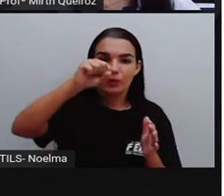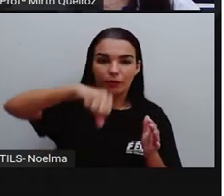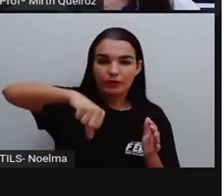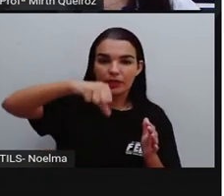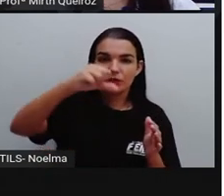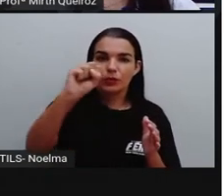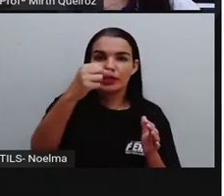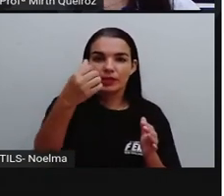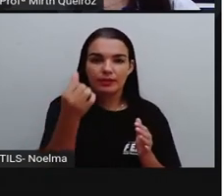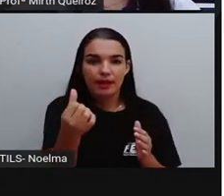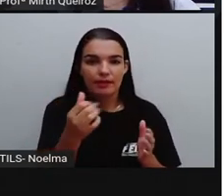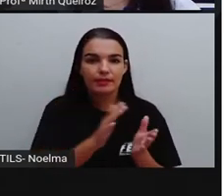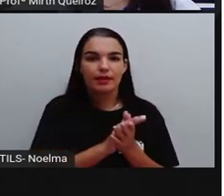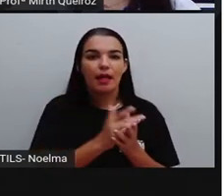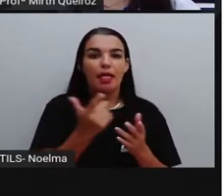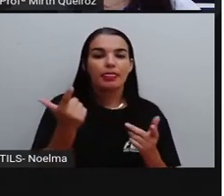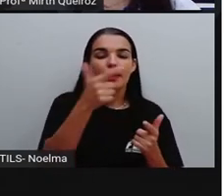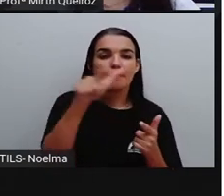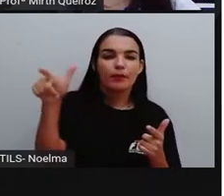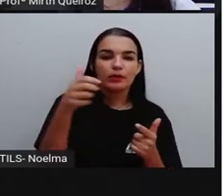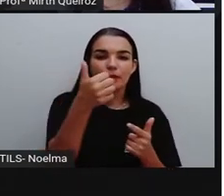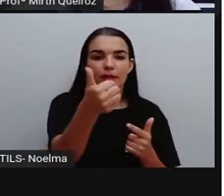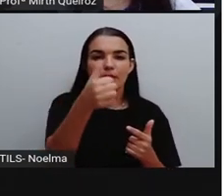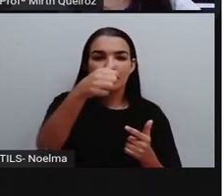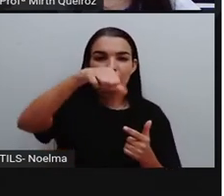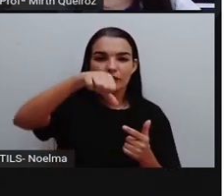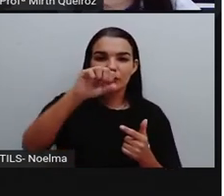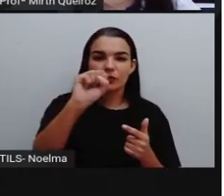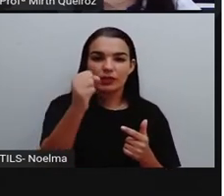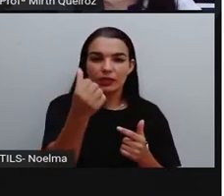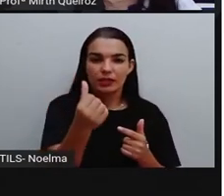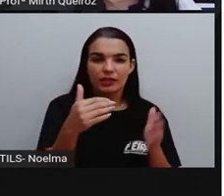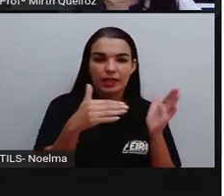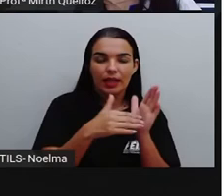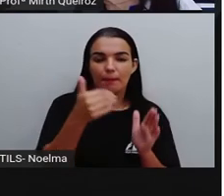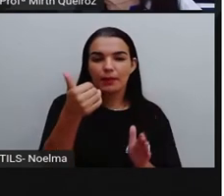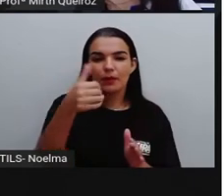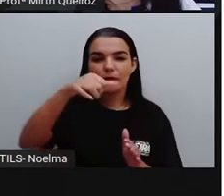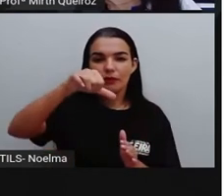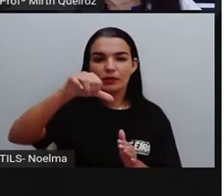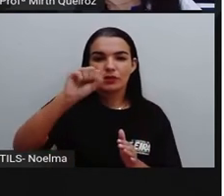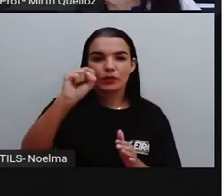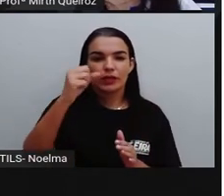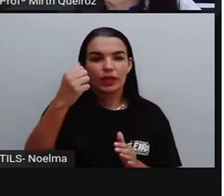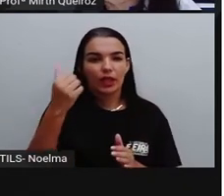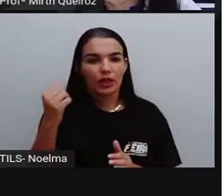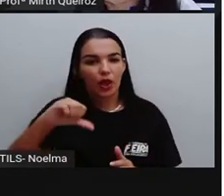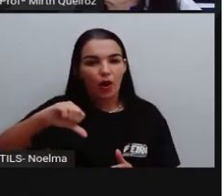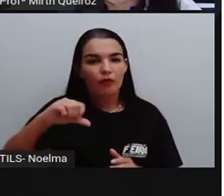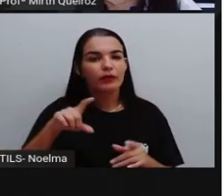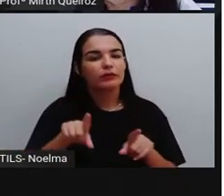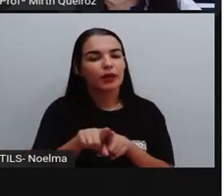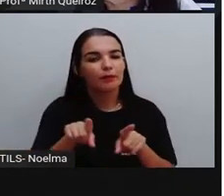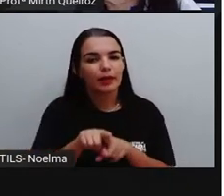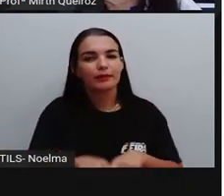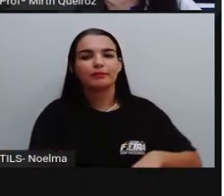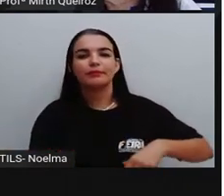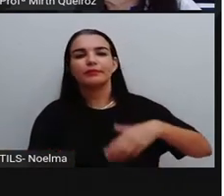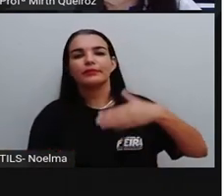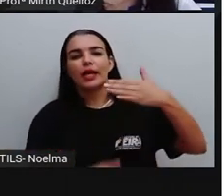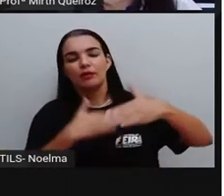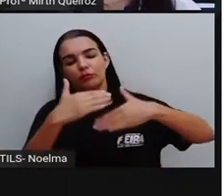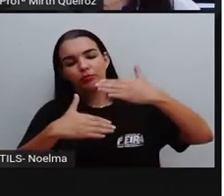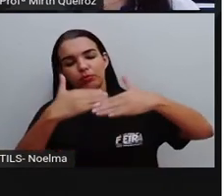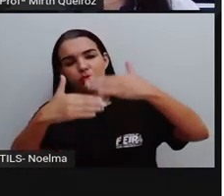a 1989. O Cruzado Novo, que foi de 1989